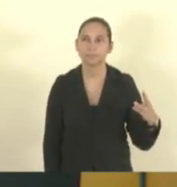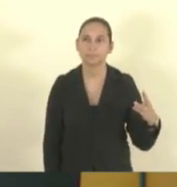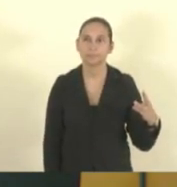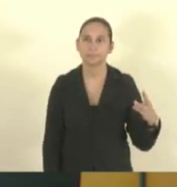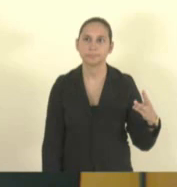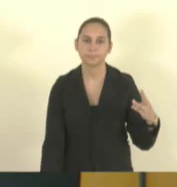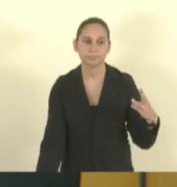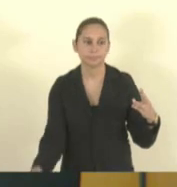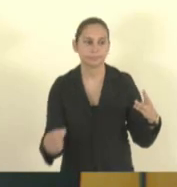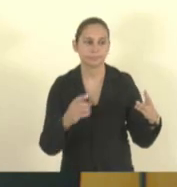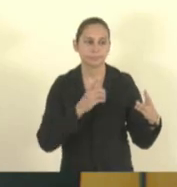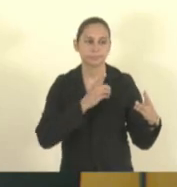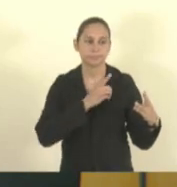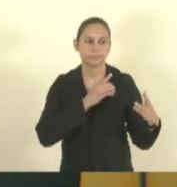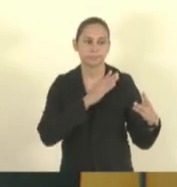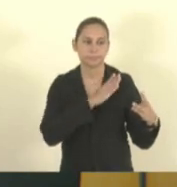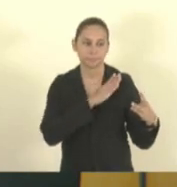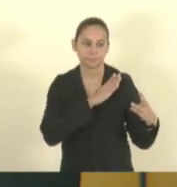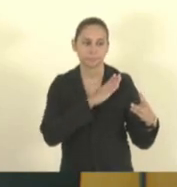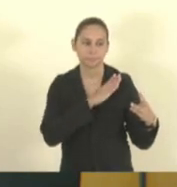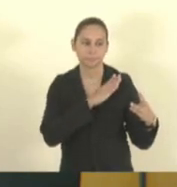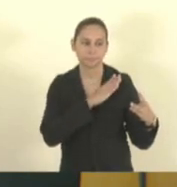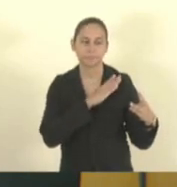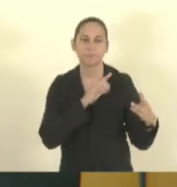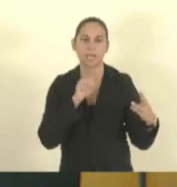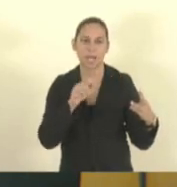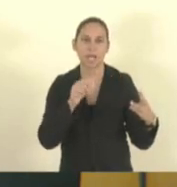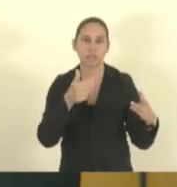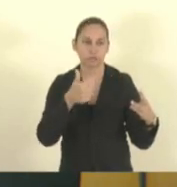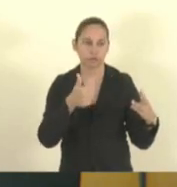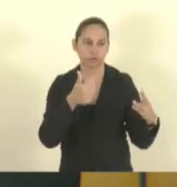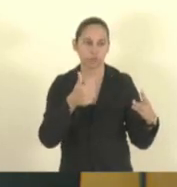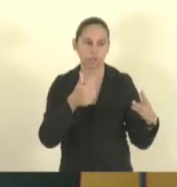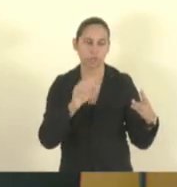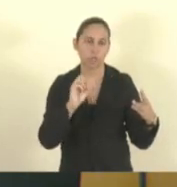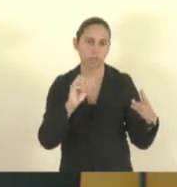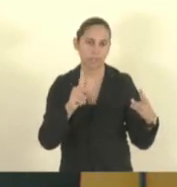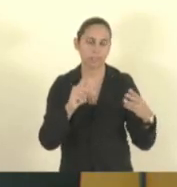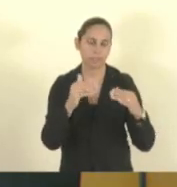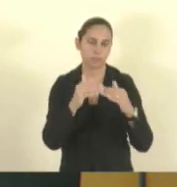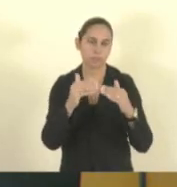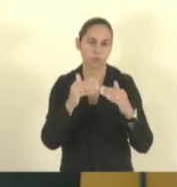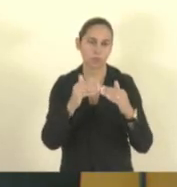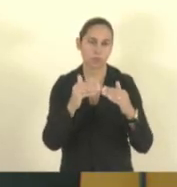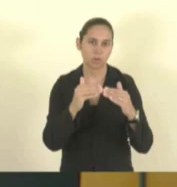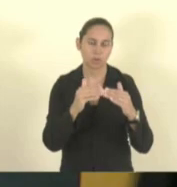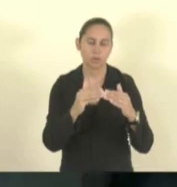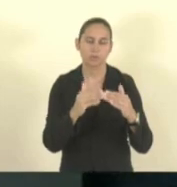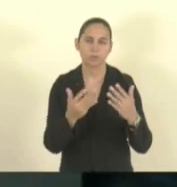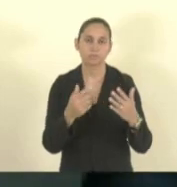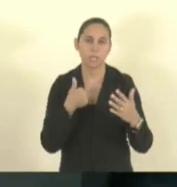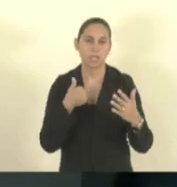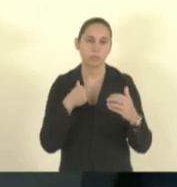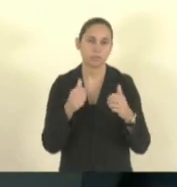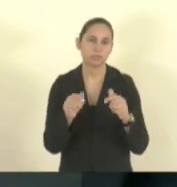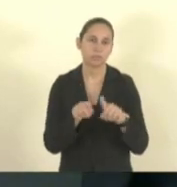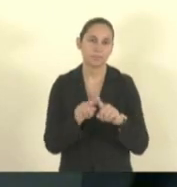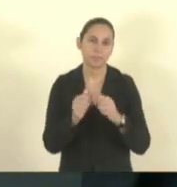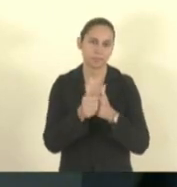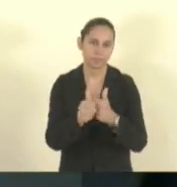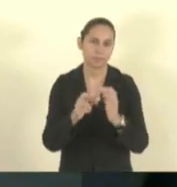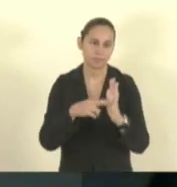Deputado Danilo, nós... Ah, ok. Deu um joinha lá para nós. Obrigado, deputado. Então, eu também acompanho.